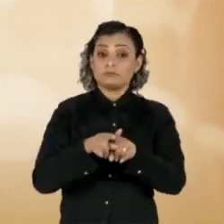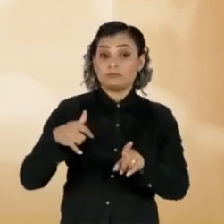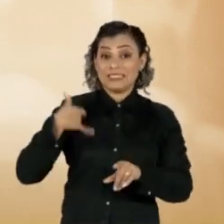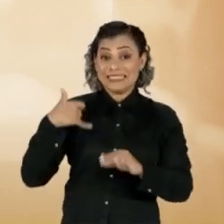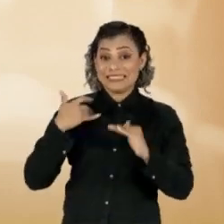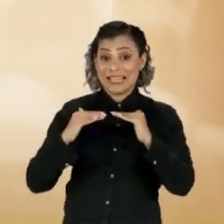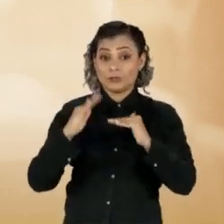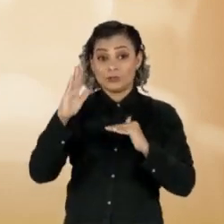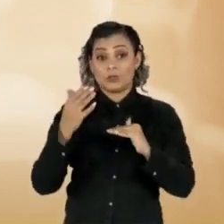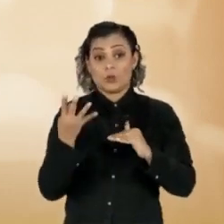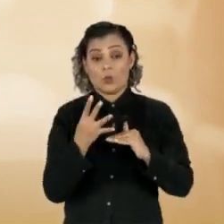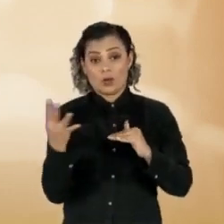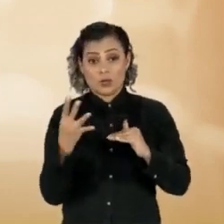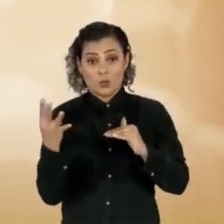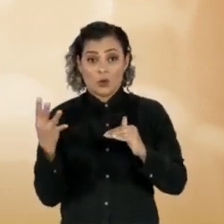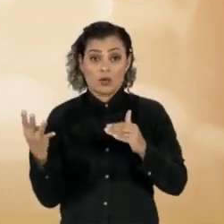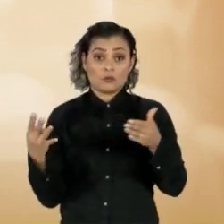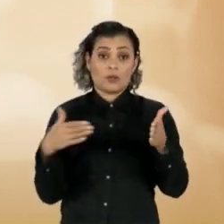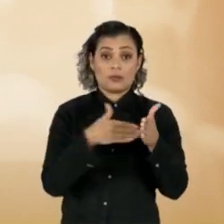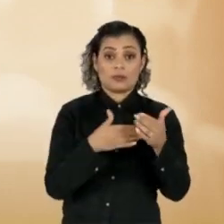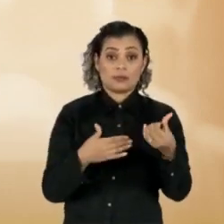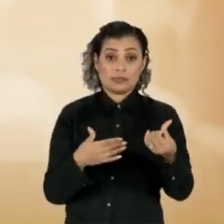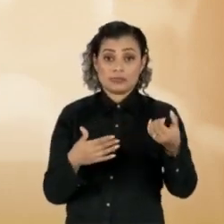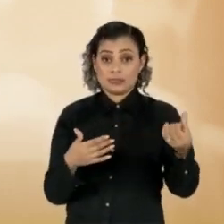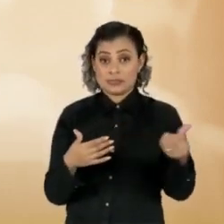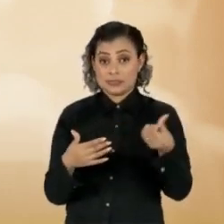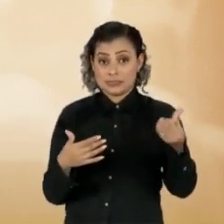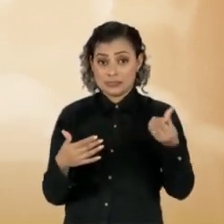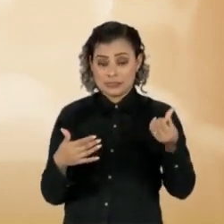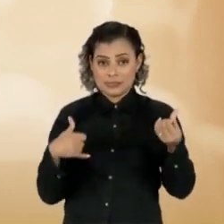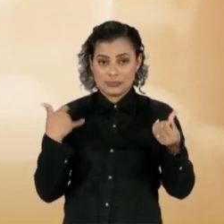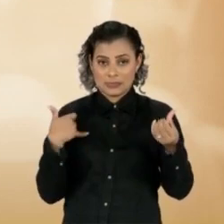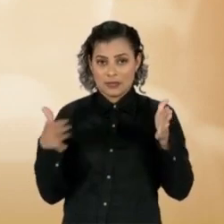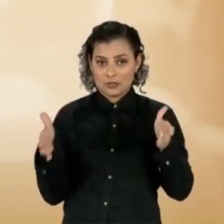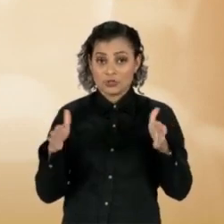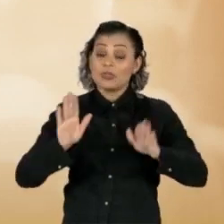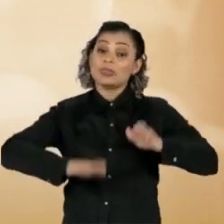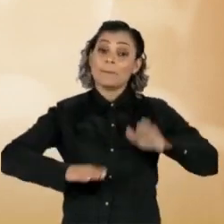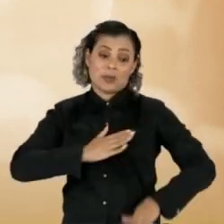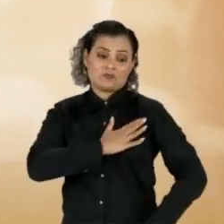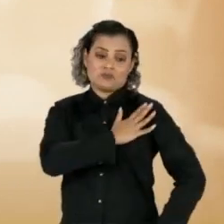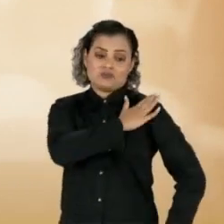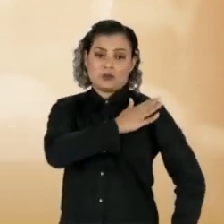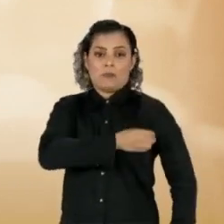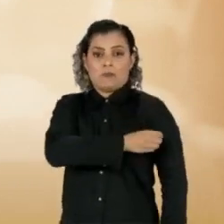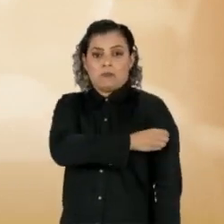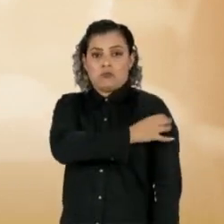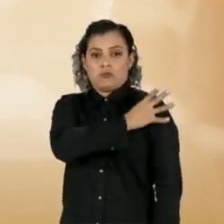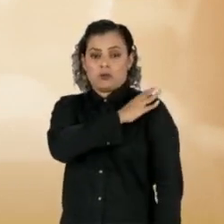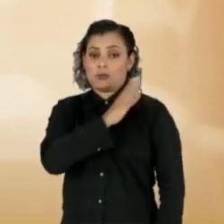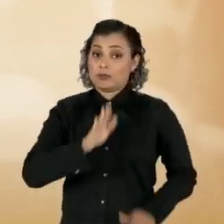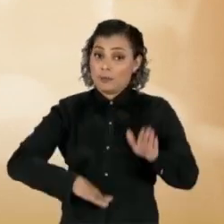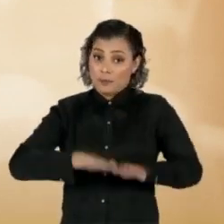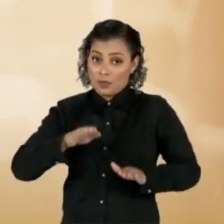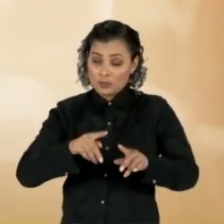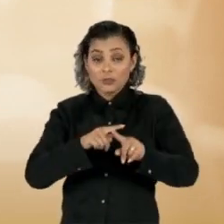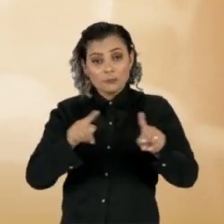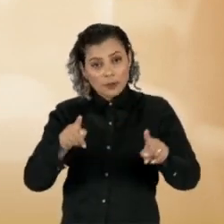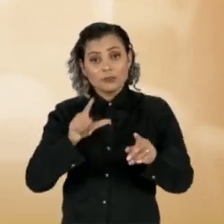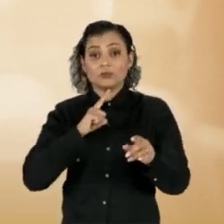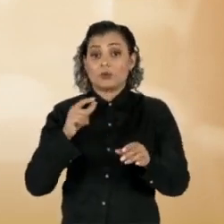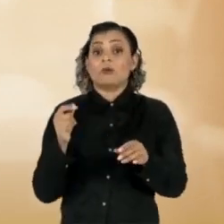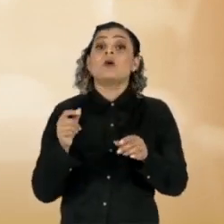limite varia de 44 anos até 66, dependendo da patente. Com a reforma, o tempo mínimo de atividade